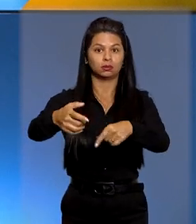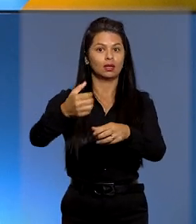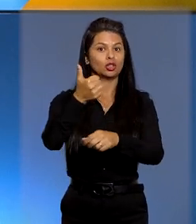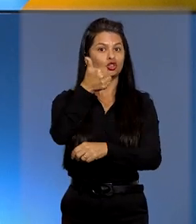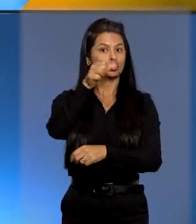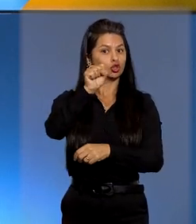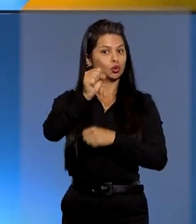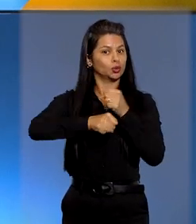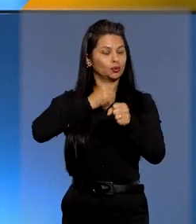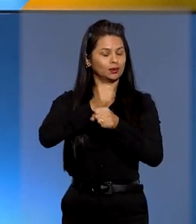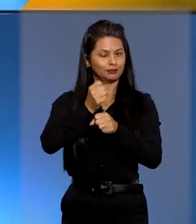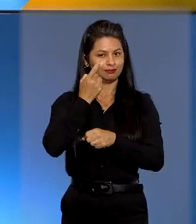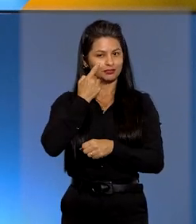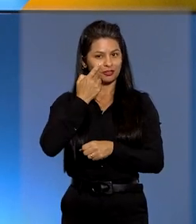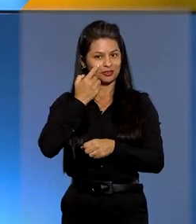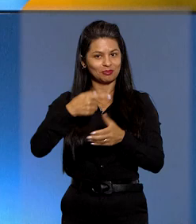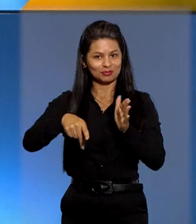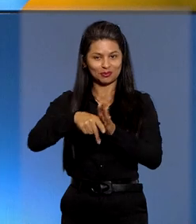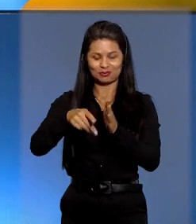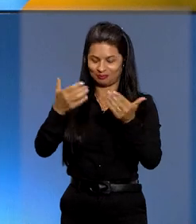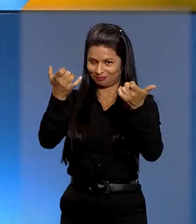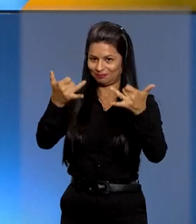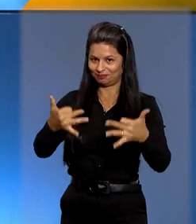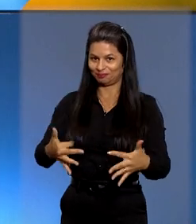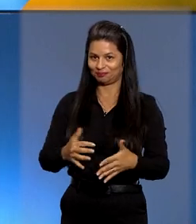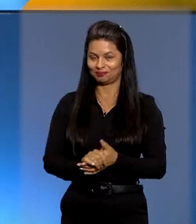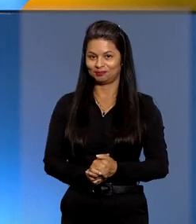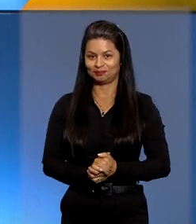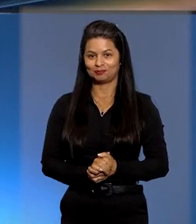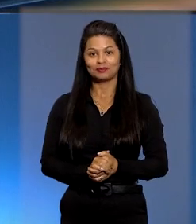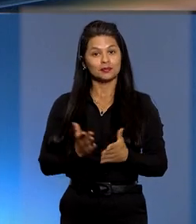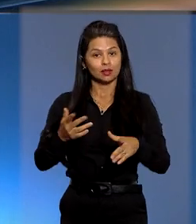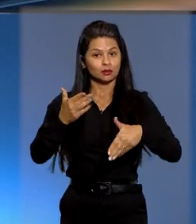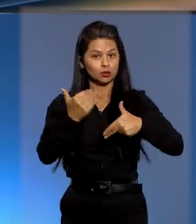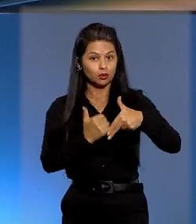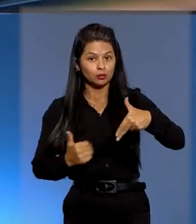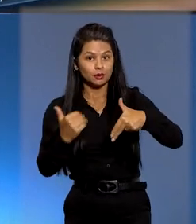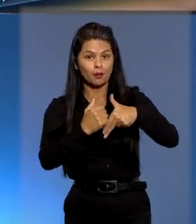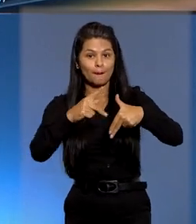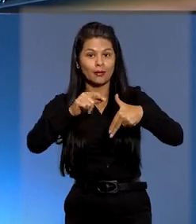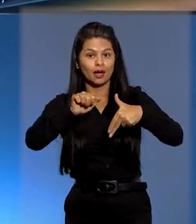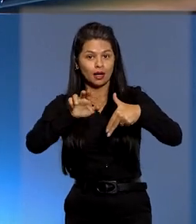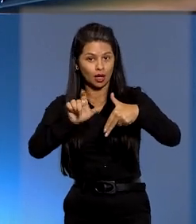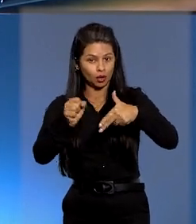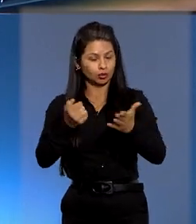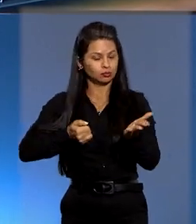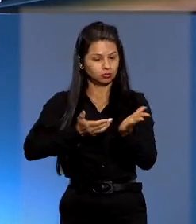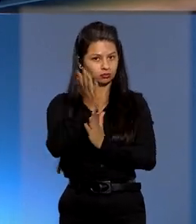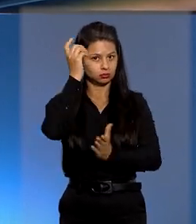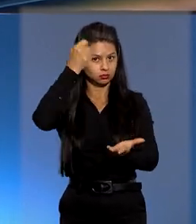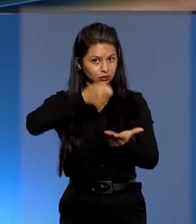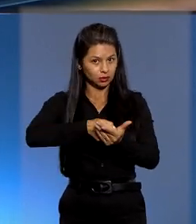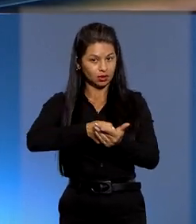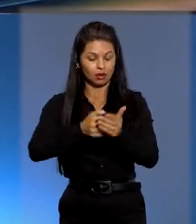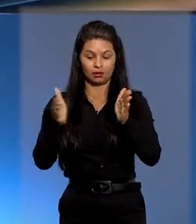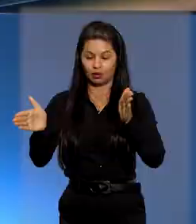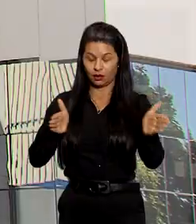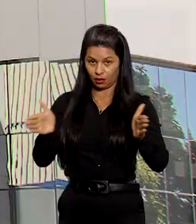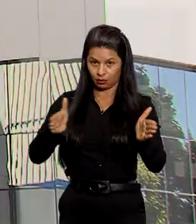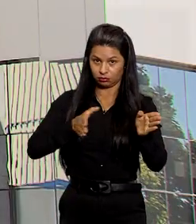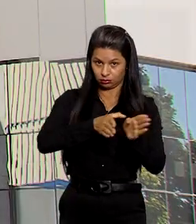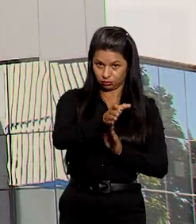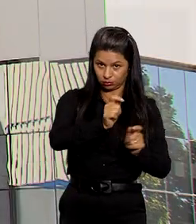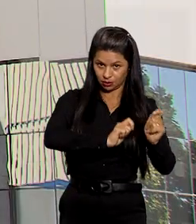anos. Confira na reportagem de Jéssica Castro. O ministro Paulo Sérgio Domingues homologou um acordo entre o